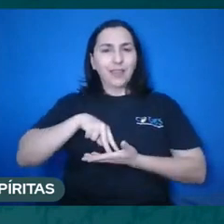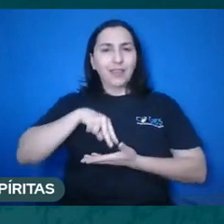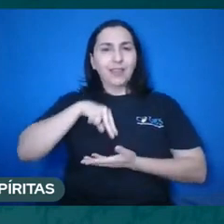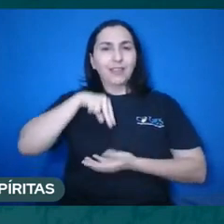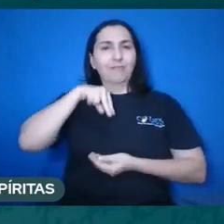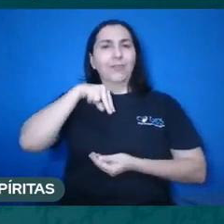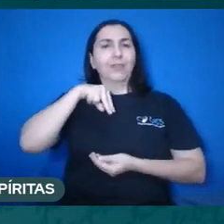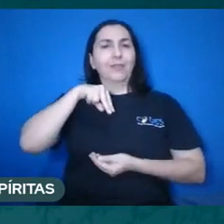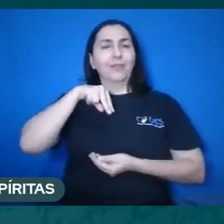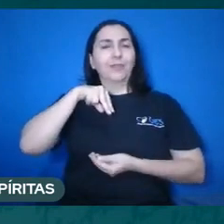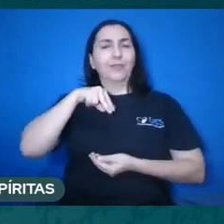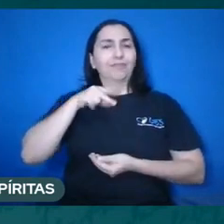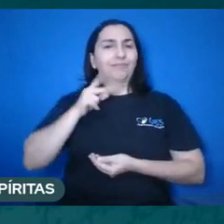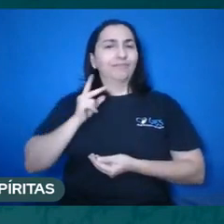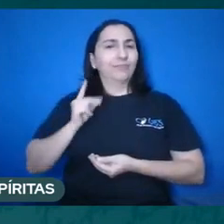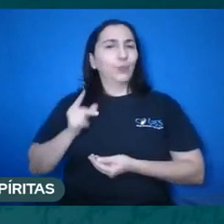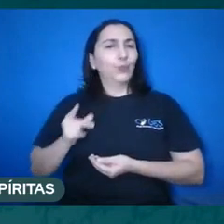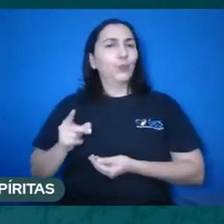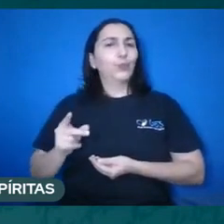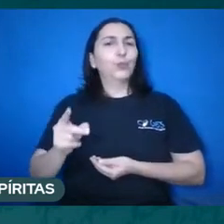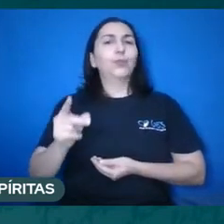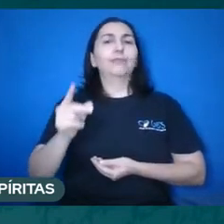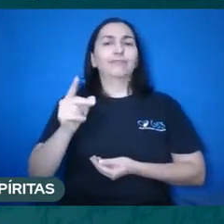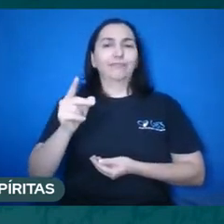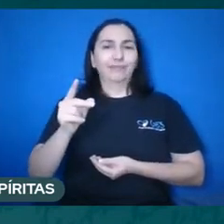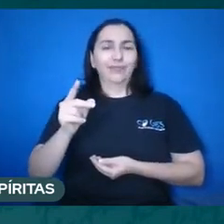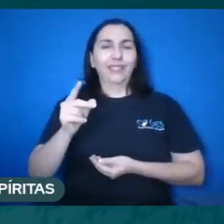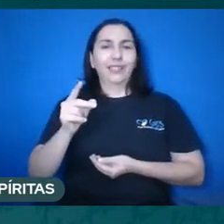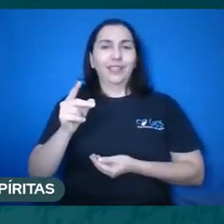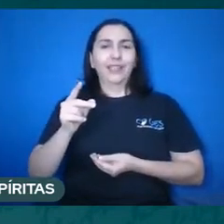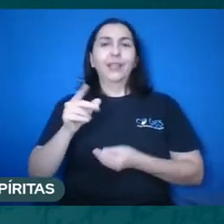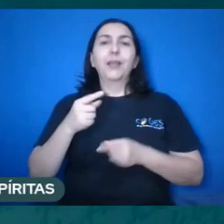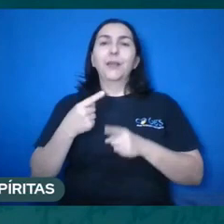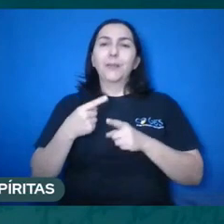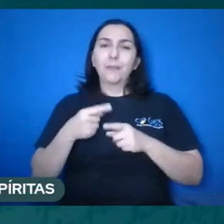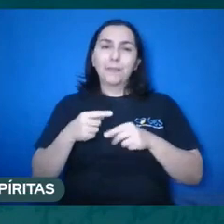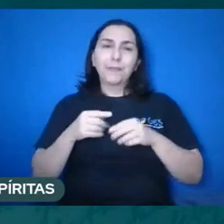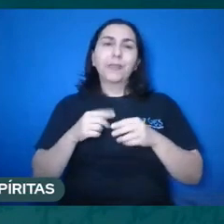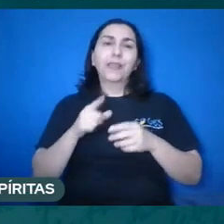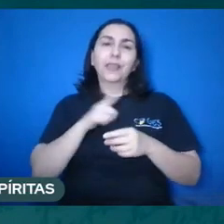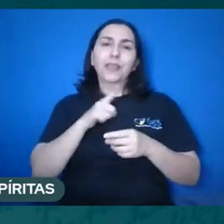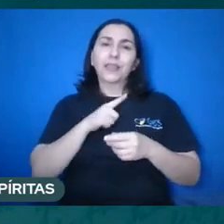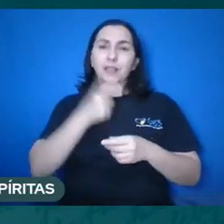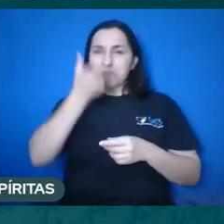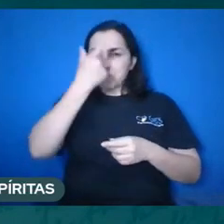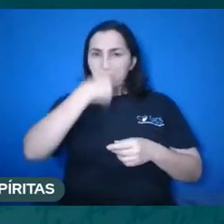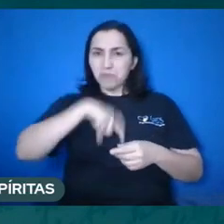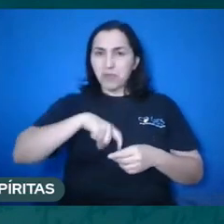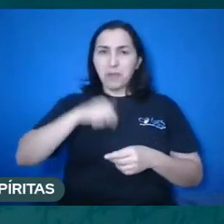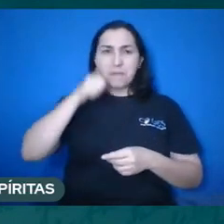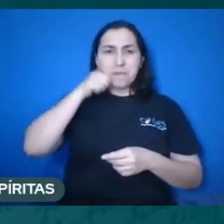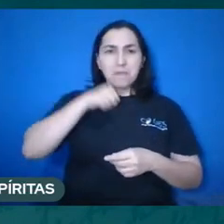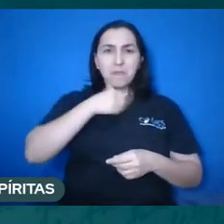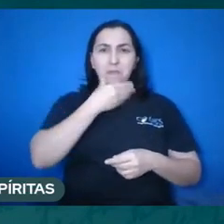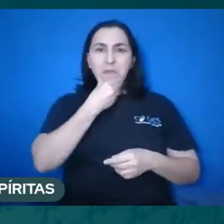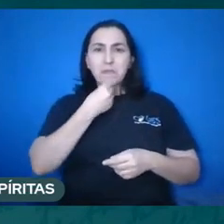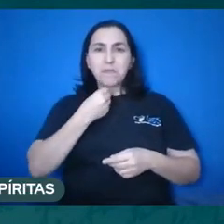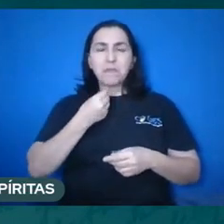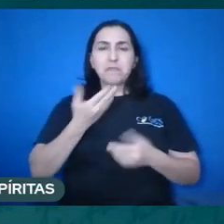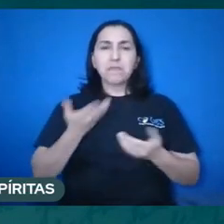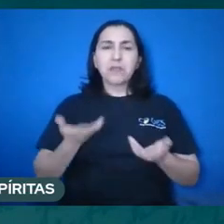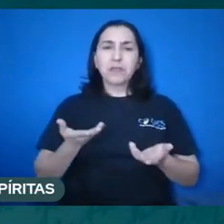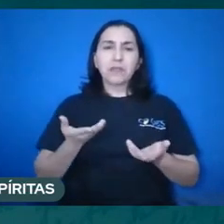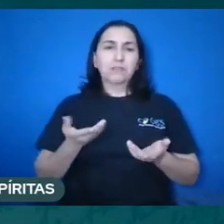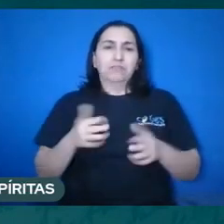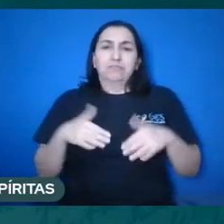Temporariamente envergando o corpo físico. Temporariamente com essa aparência feminina ou masculina. Ou